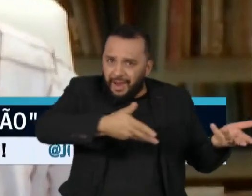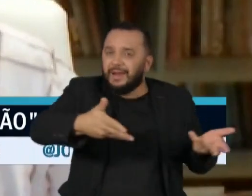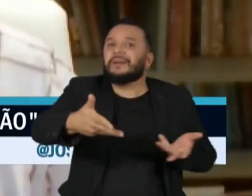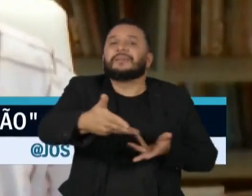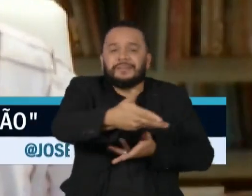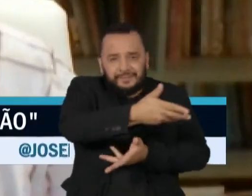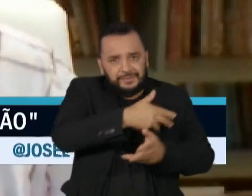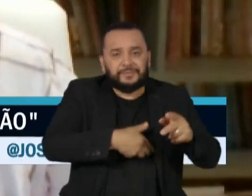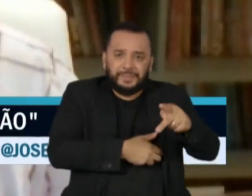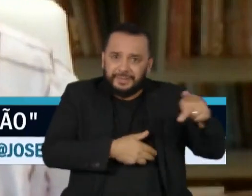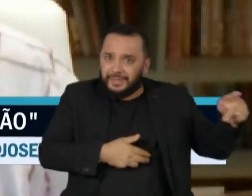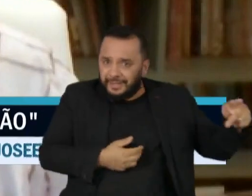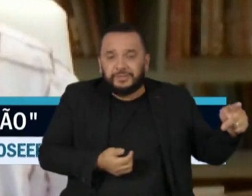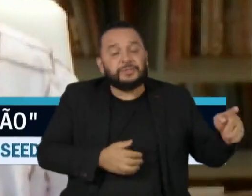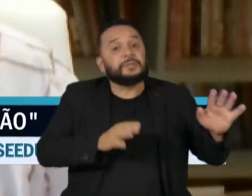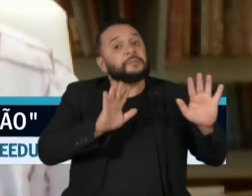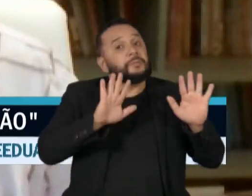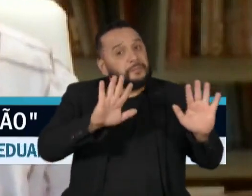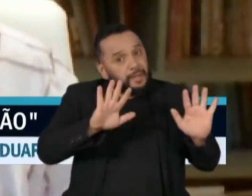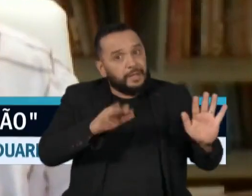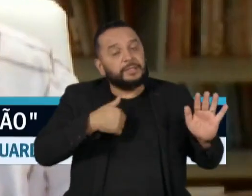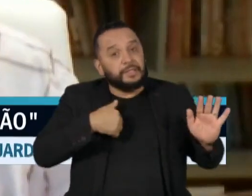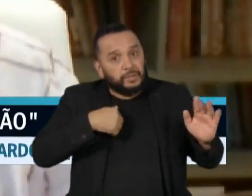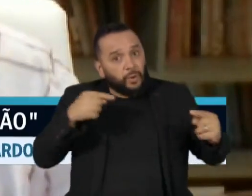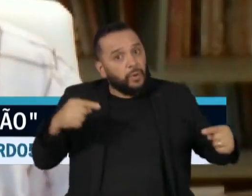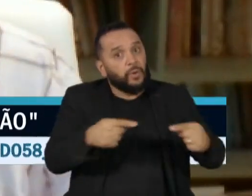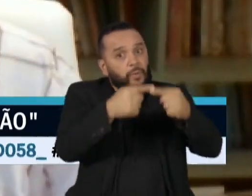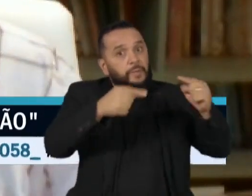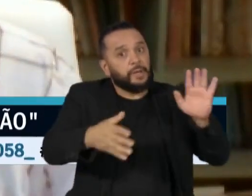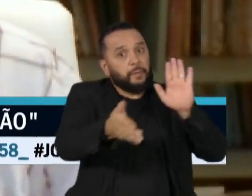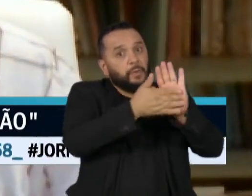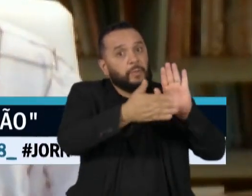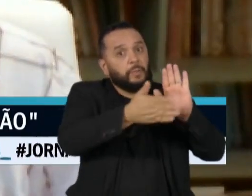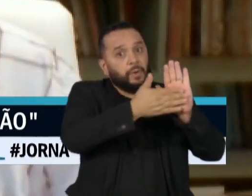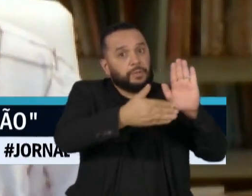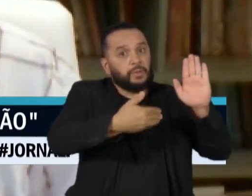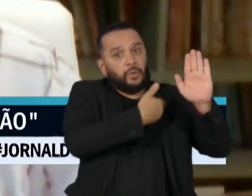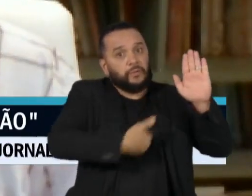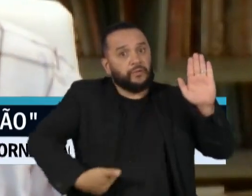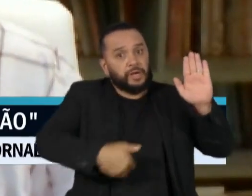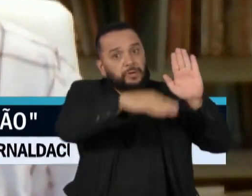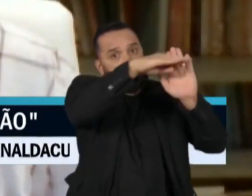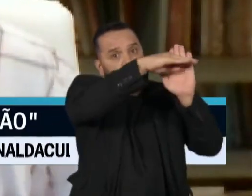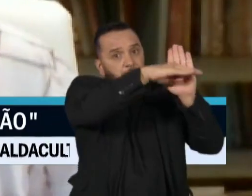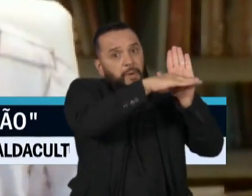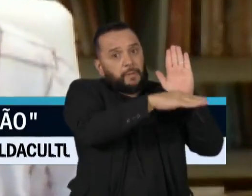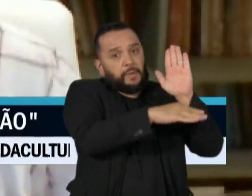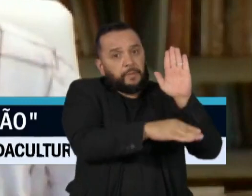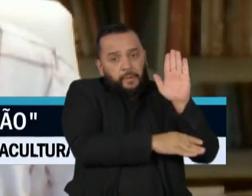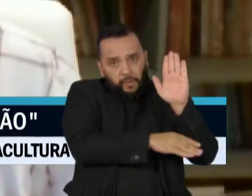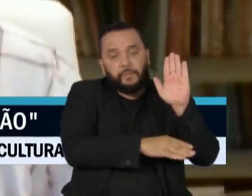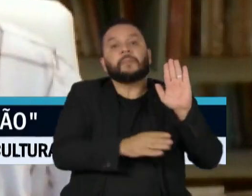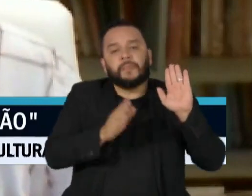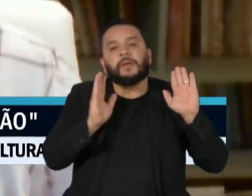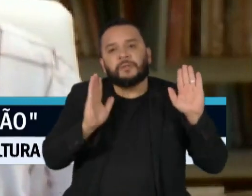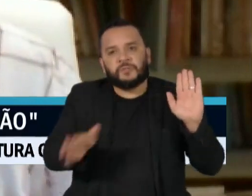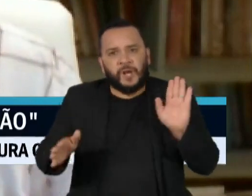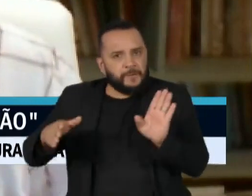com as propostas programáticas do governo, para colocar o país numa agenda